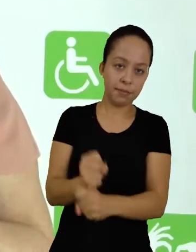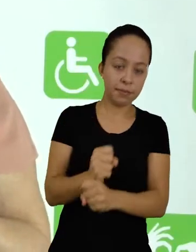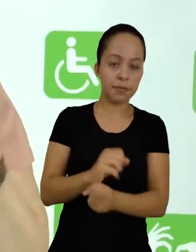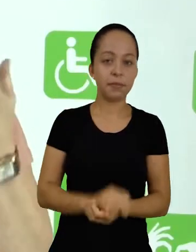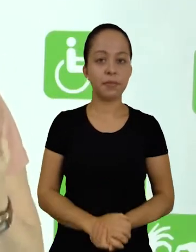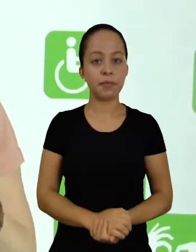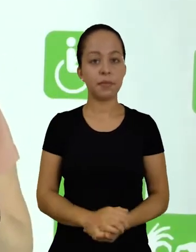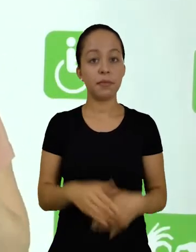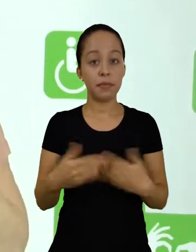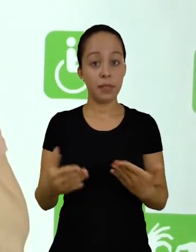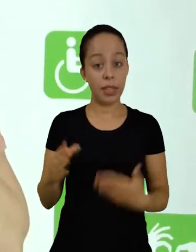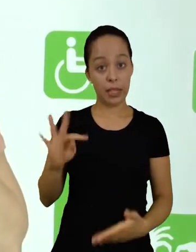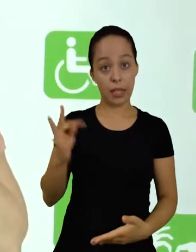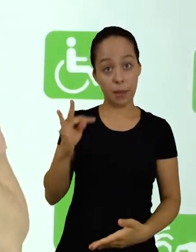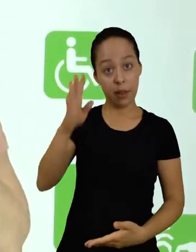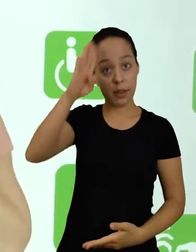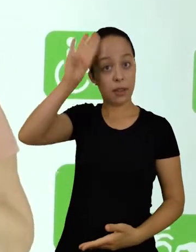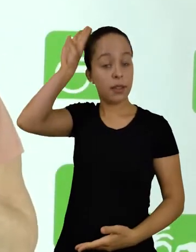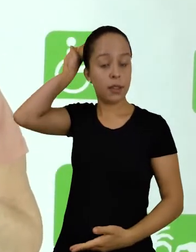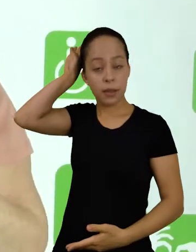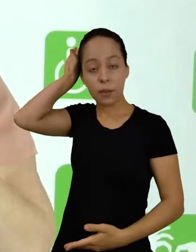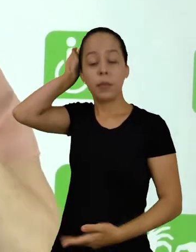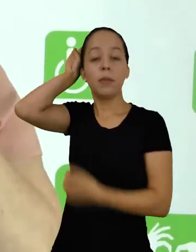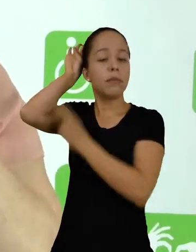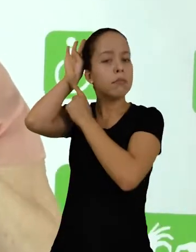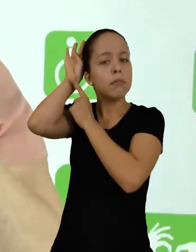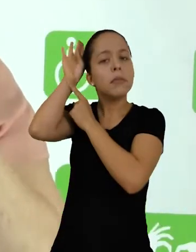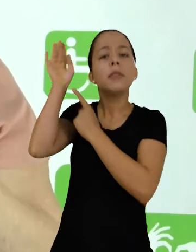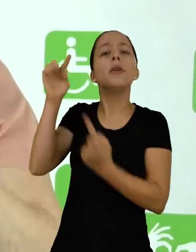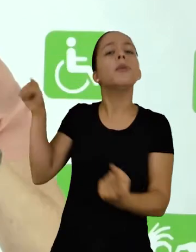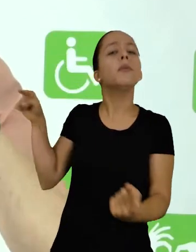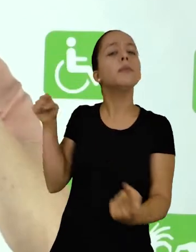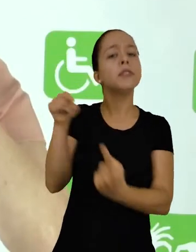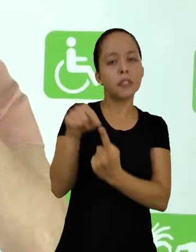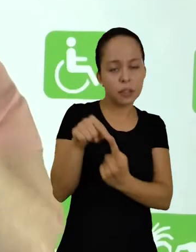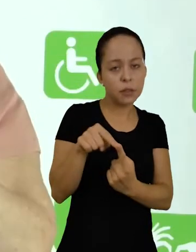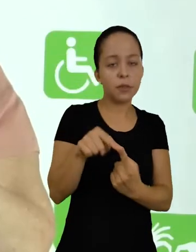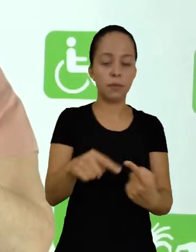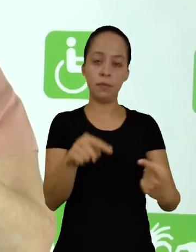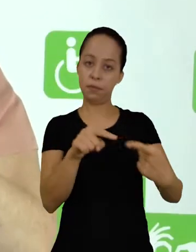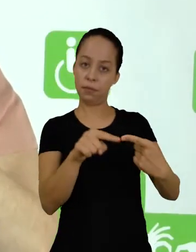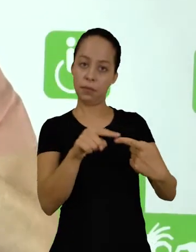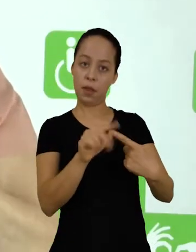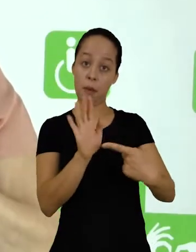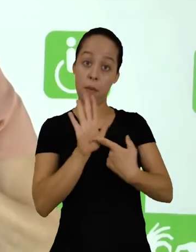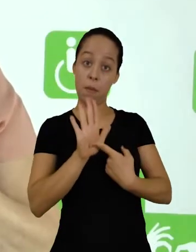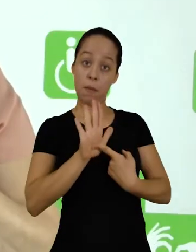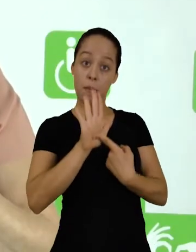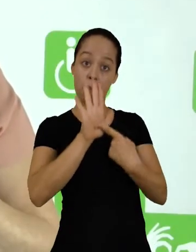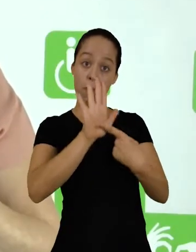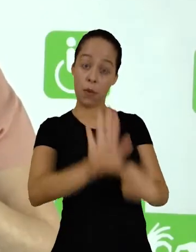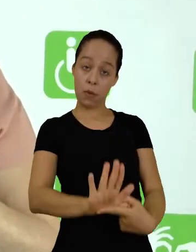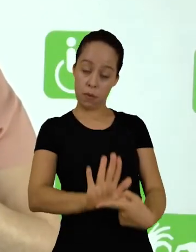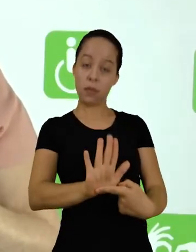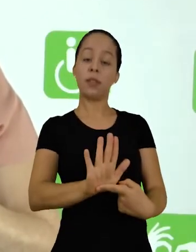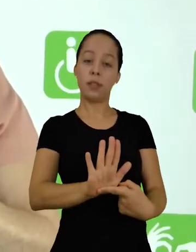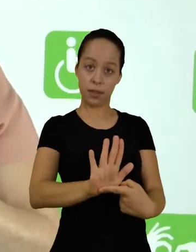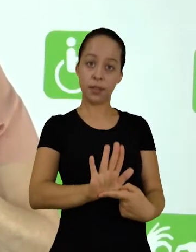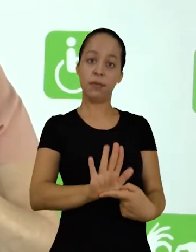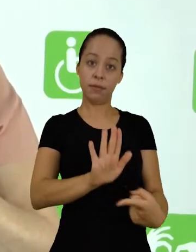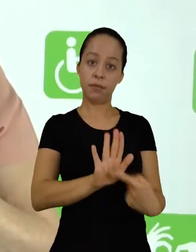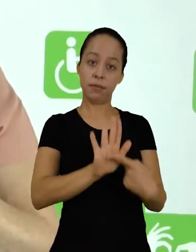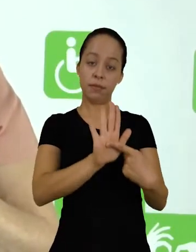Então, o trabalho acadêmico, ele tem como finalidade apresentar,